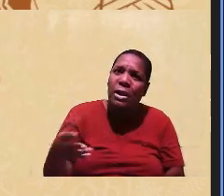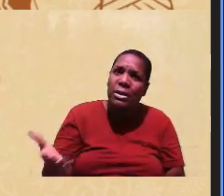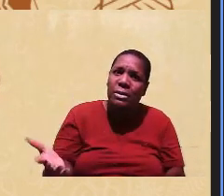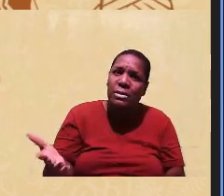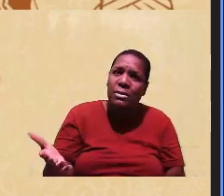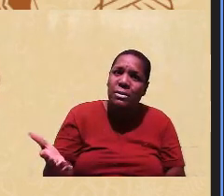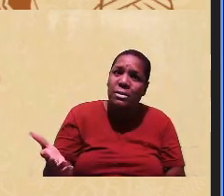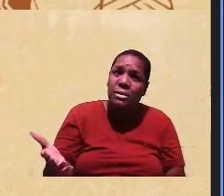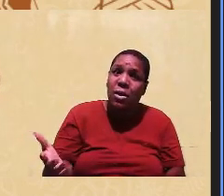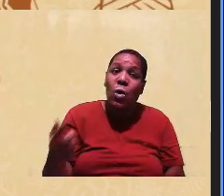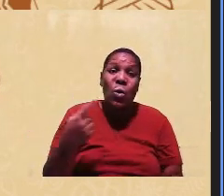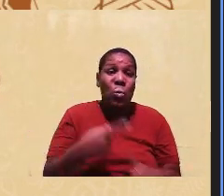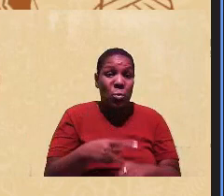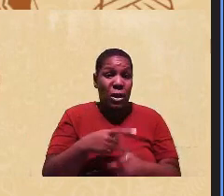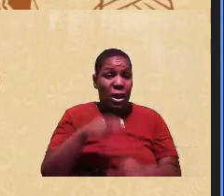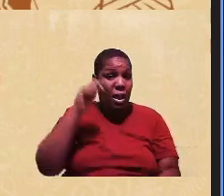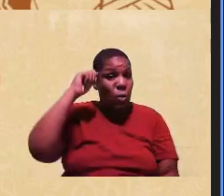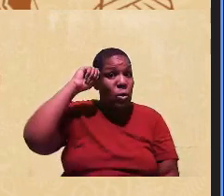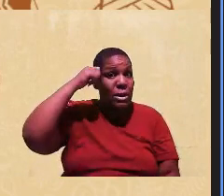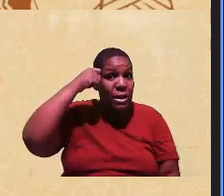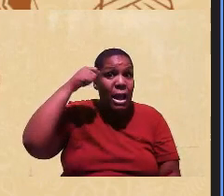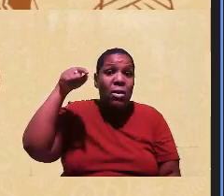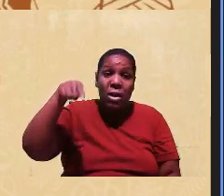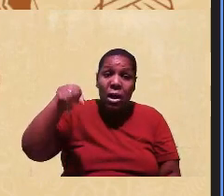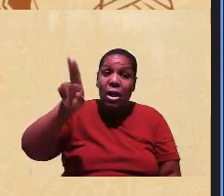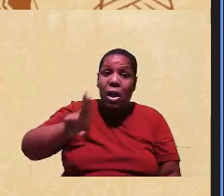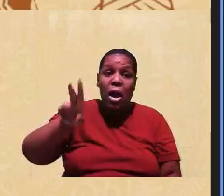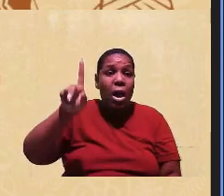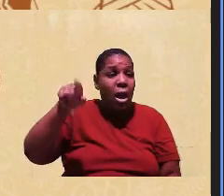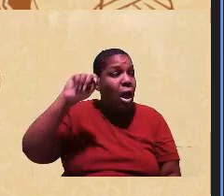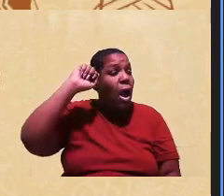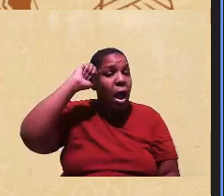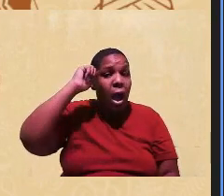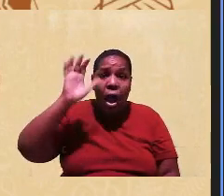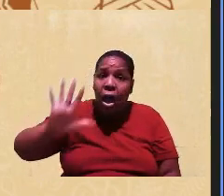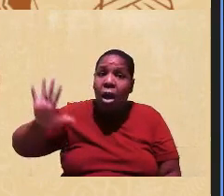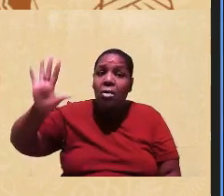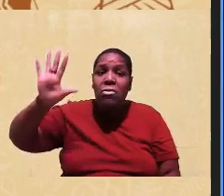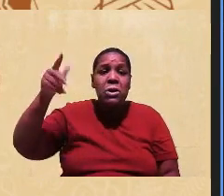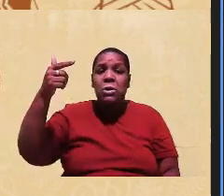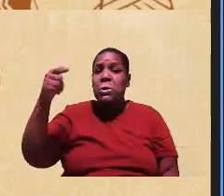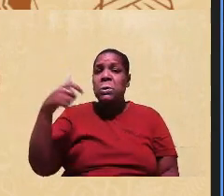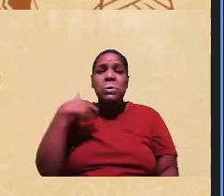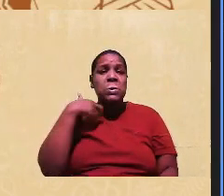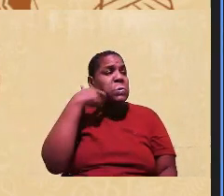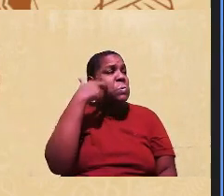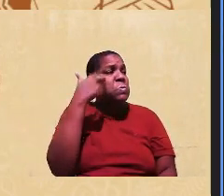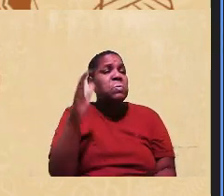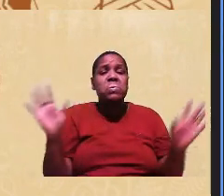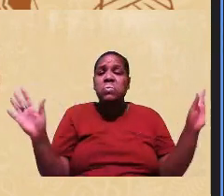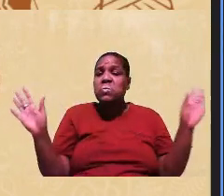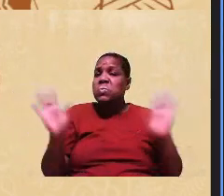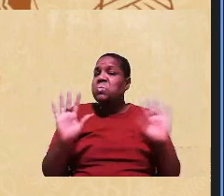Porque os negros que estavam naquela instituição eram africanas e não tinha nenhum constrangimento nisso, né?